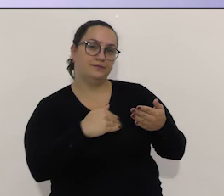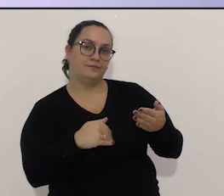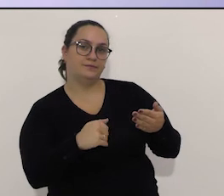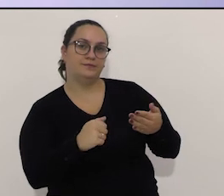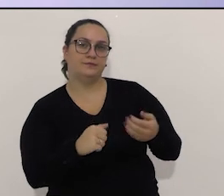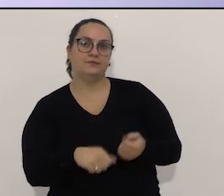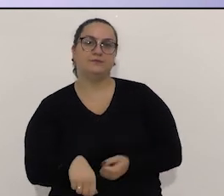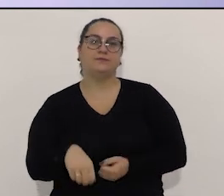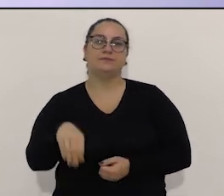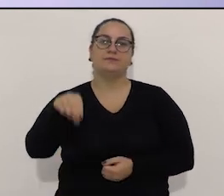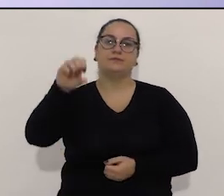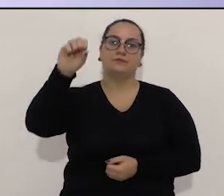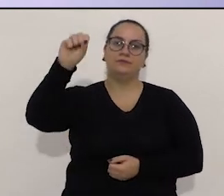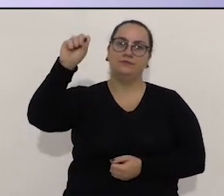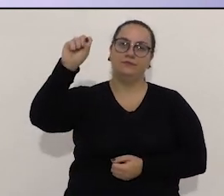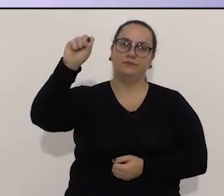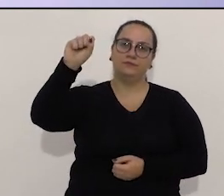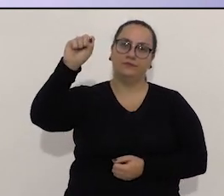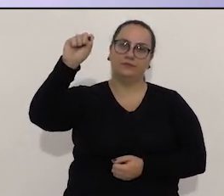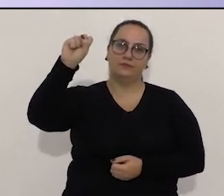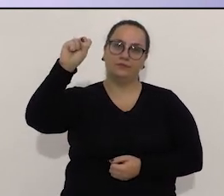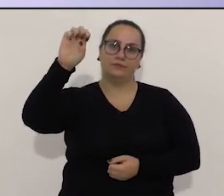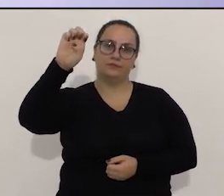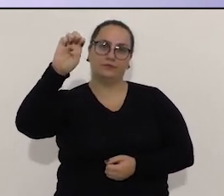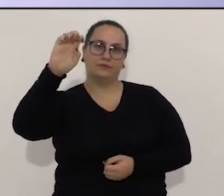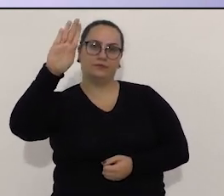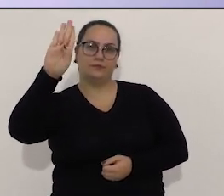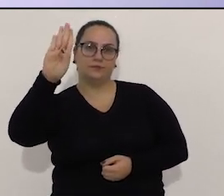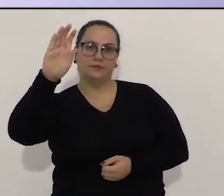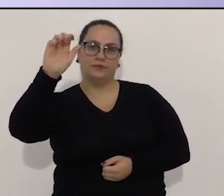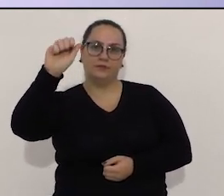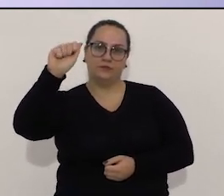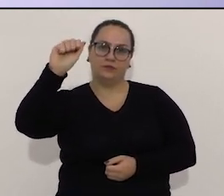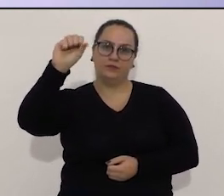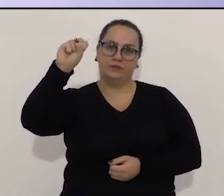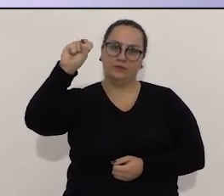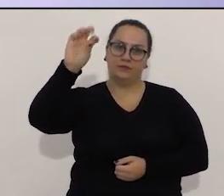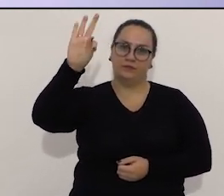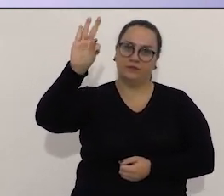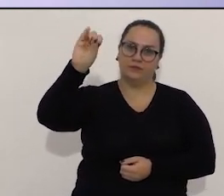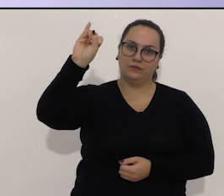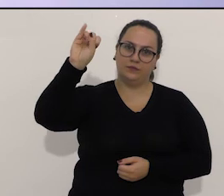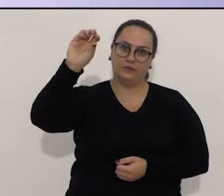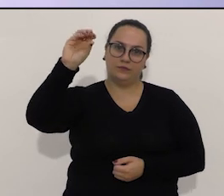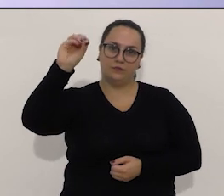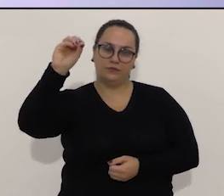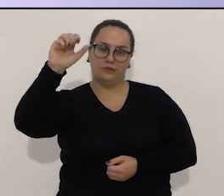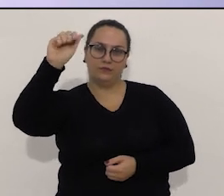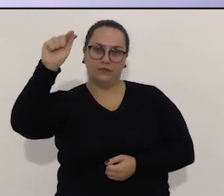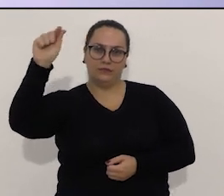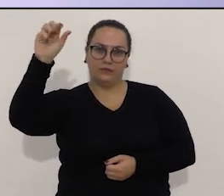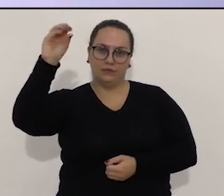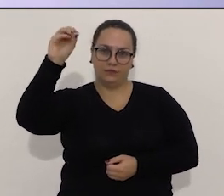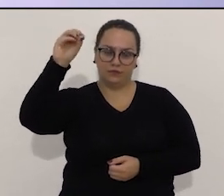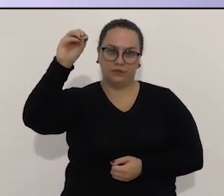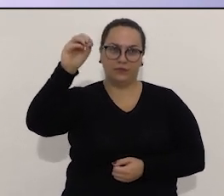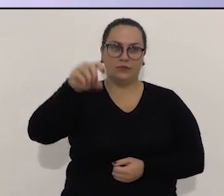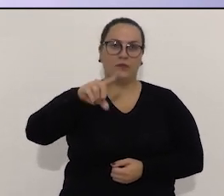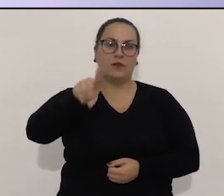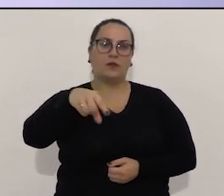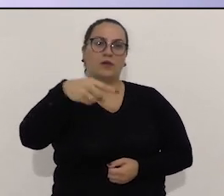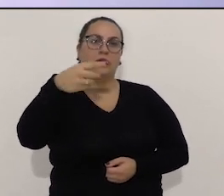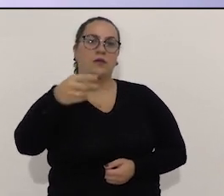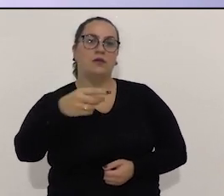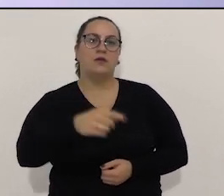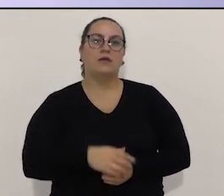acompanhou a entrevista com o candidato à Prefeitura de Avaré, do Partido dos Trabalhadores, professor Sebastião. Amanhã estaremos entrevistando